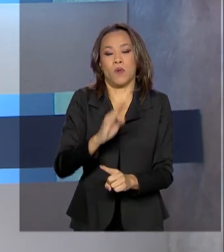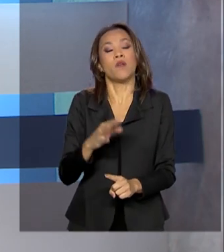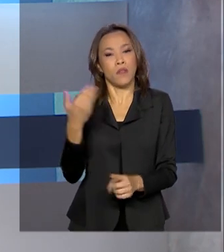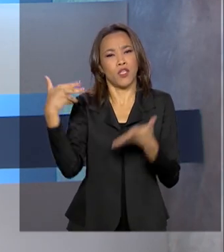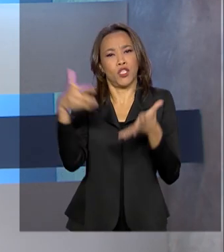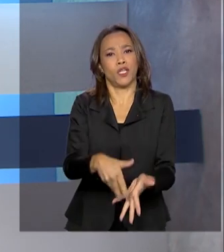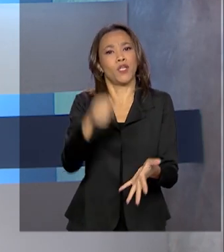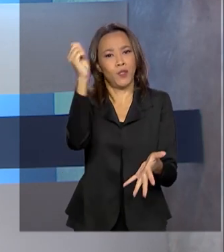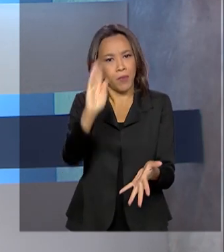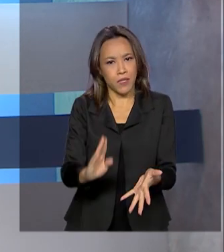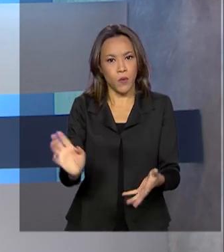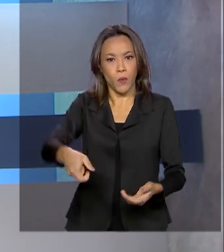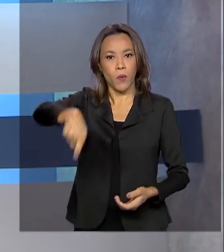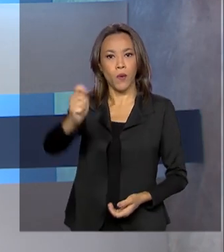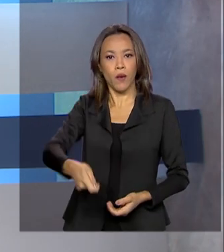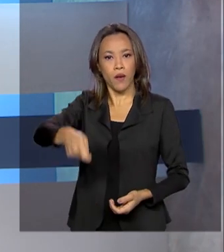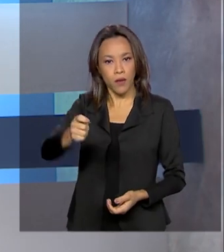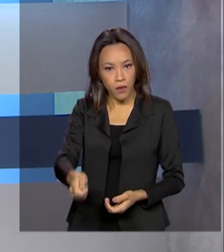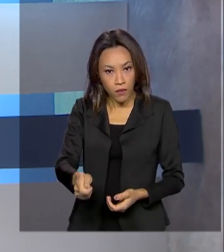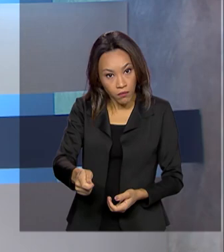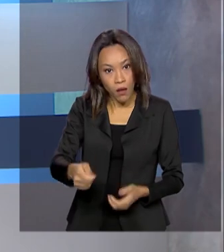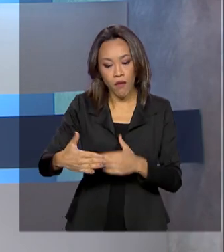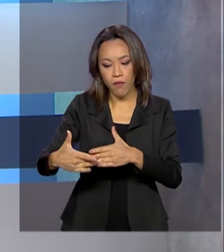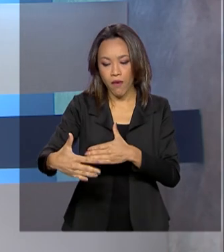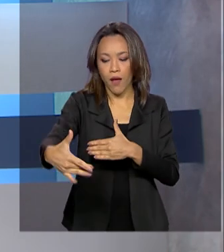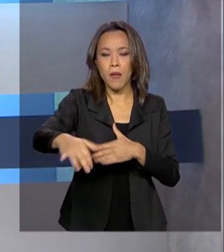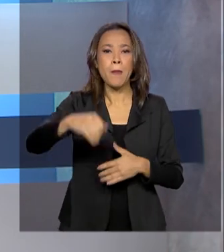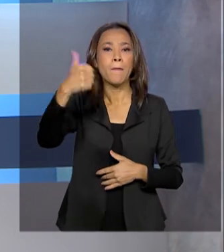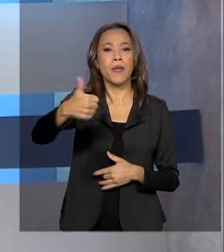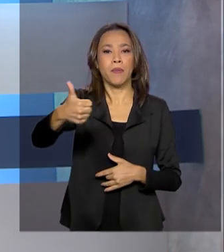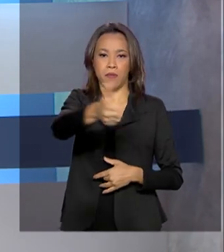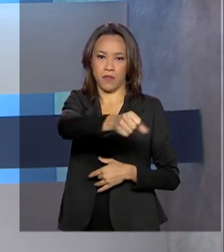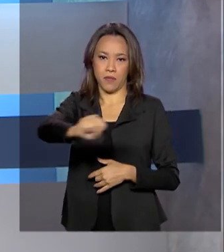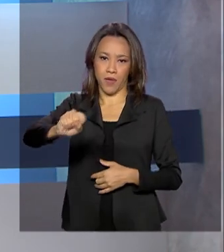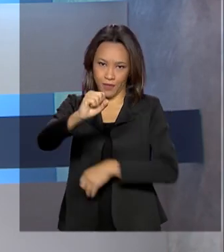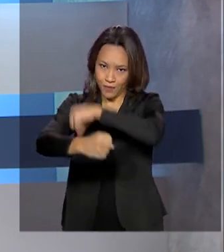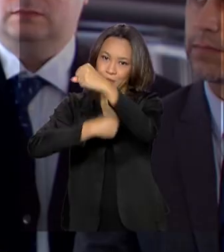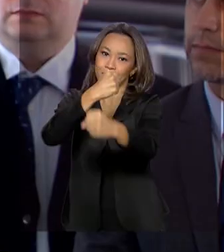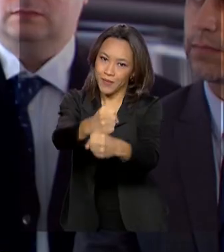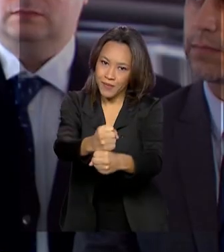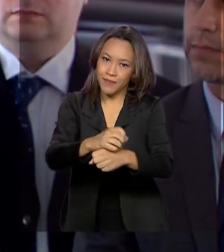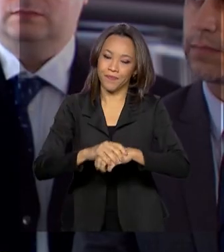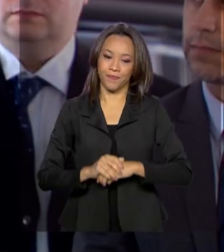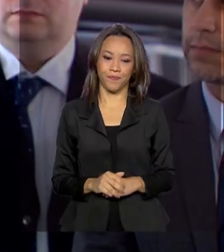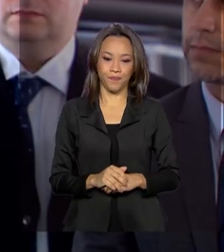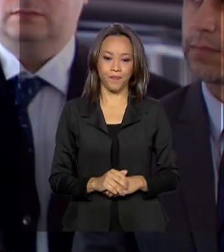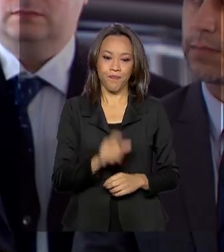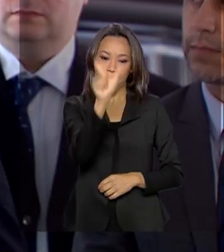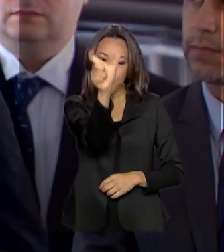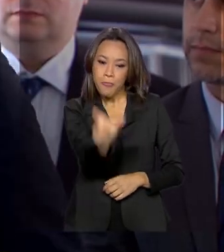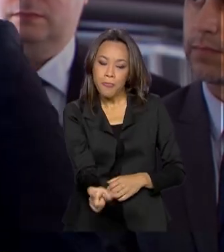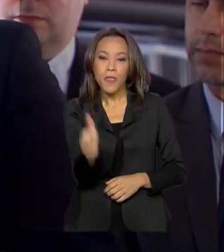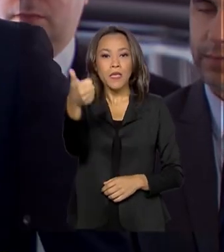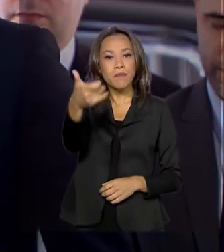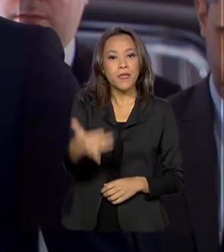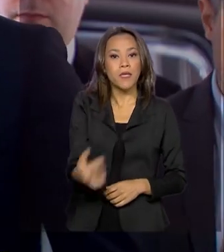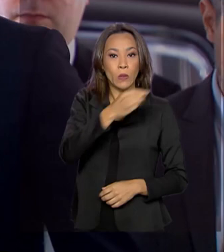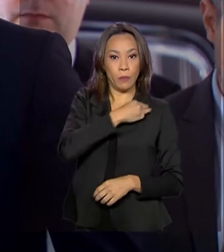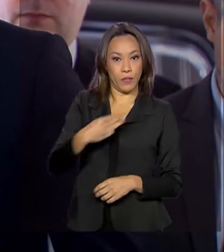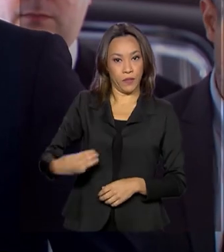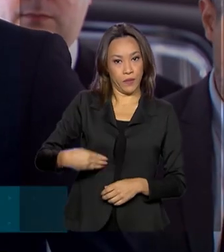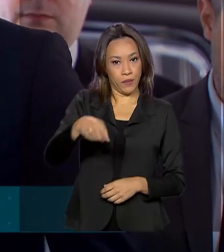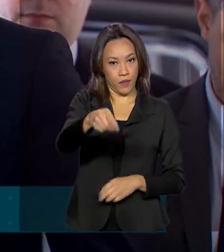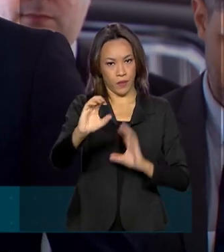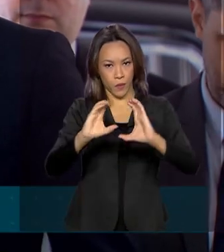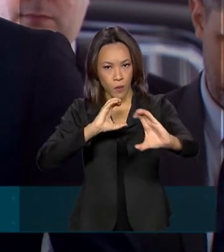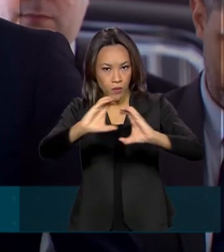ao Brasil. O leilão deve ocorrer até o primeiro semestre do ano que vem. De acordo com o ministro das Comunicações, o